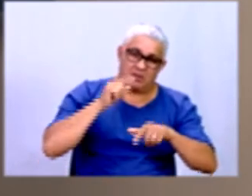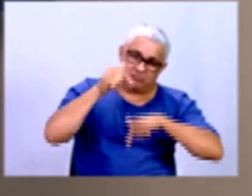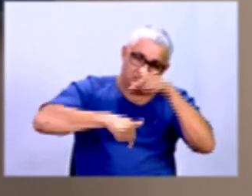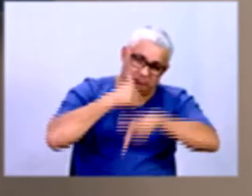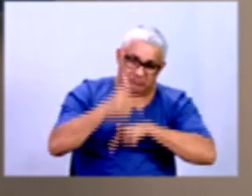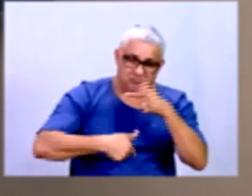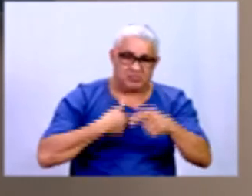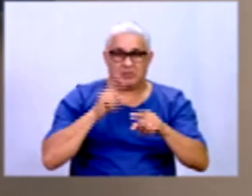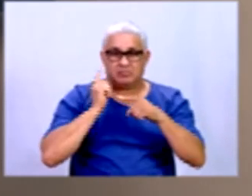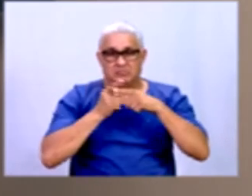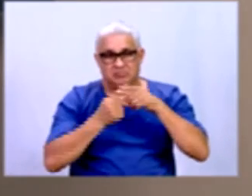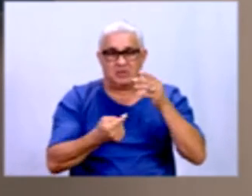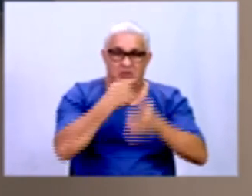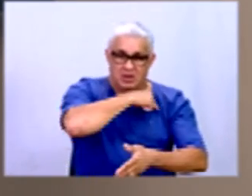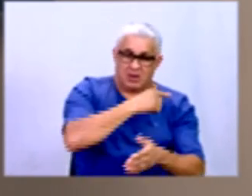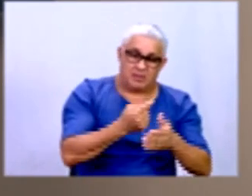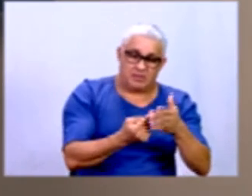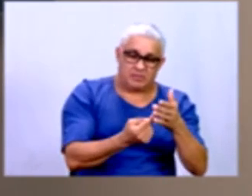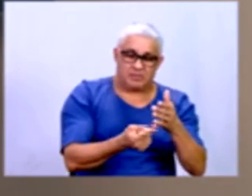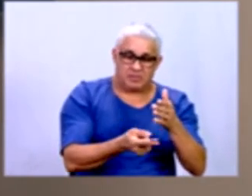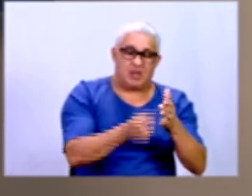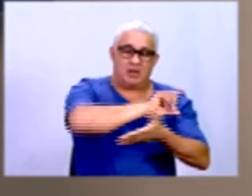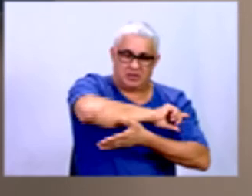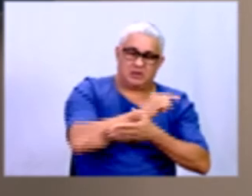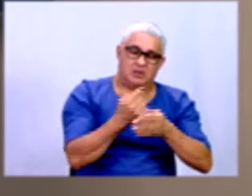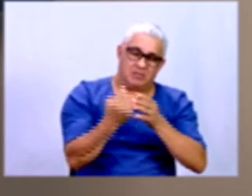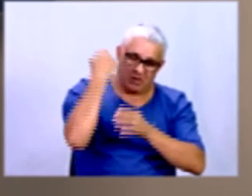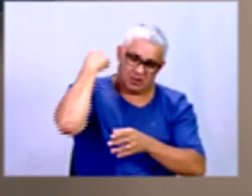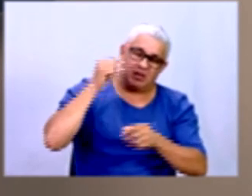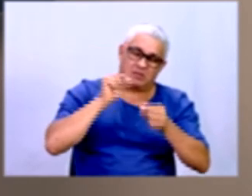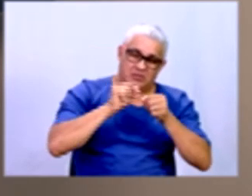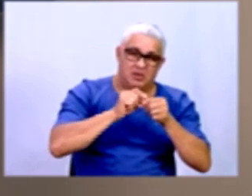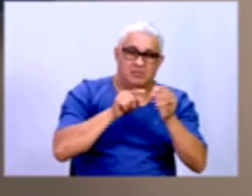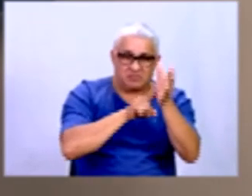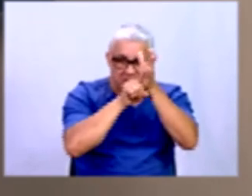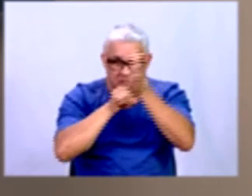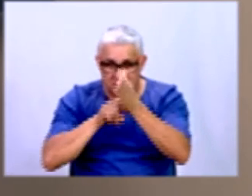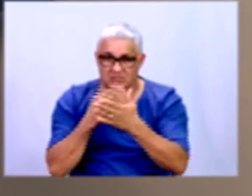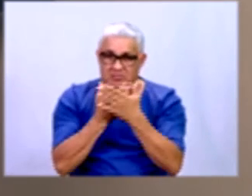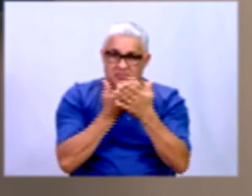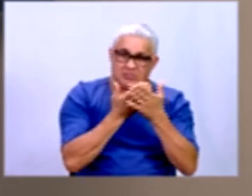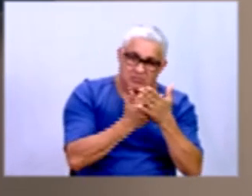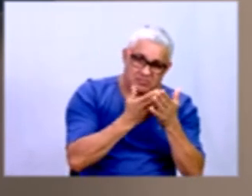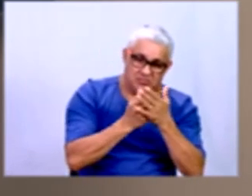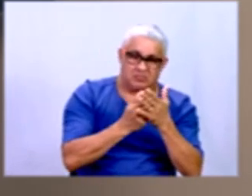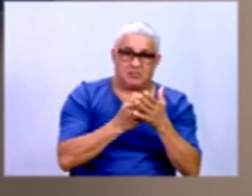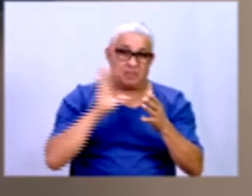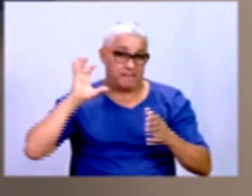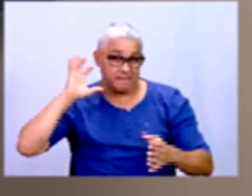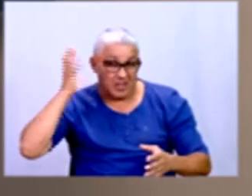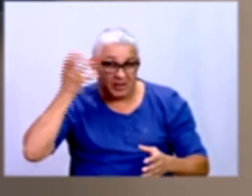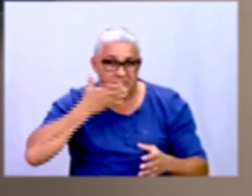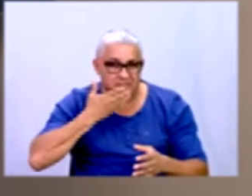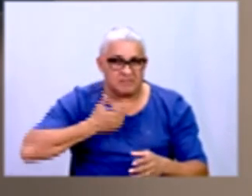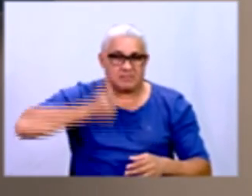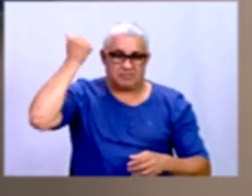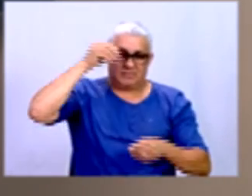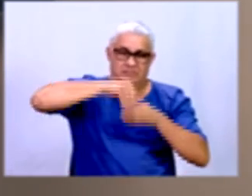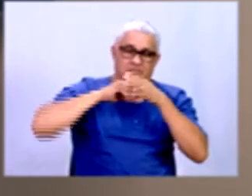estudo, determinada análise, e a gente tomou uma atitude e melhorou muito aqui o nosso processo. Se tiverem essas